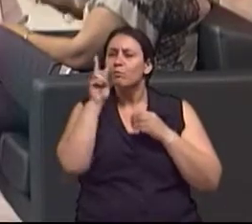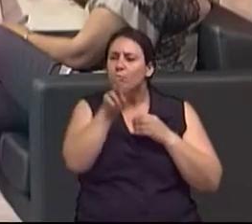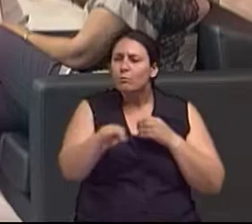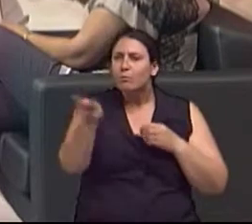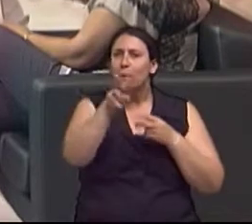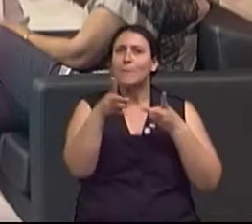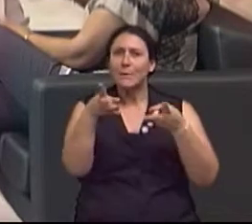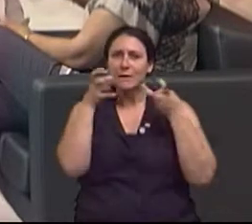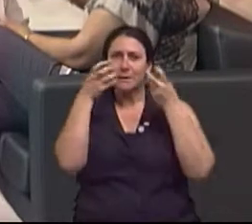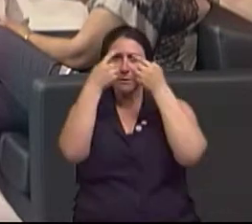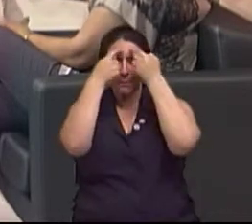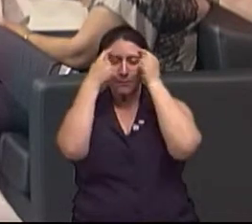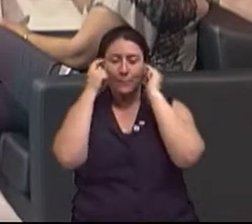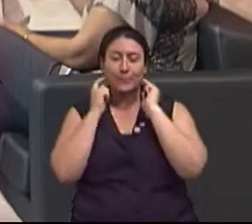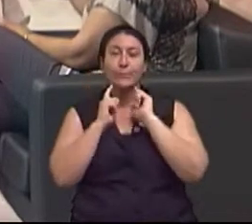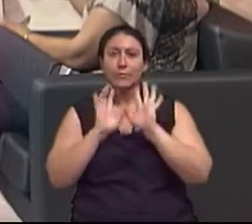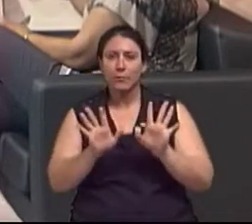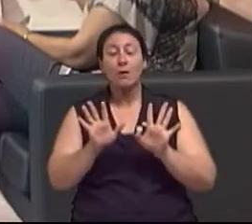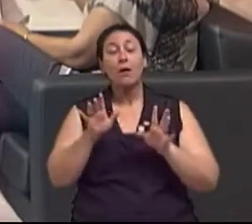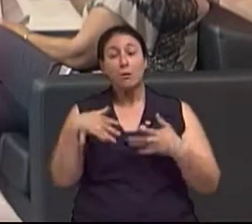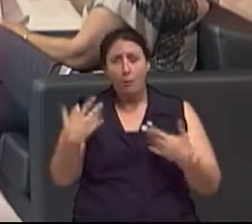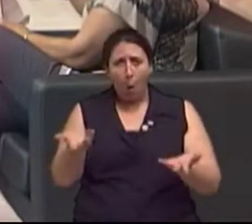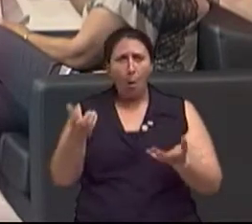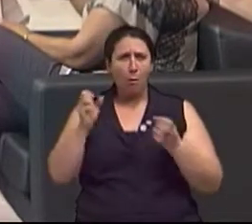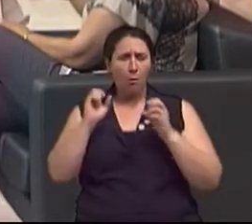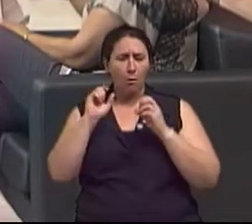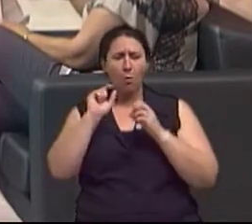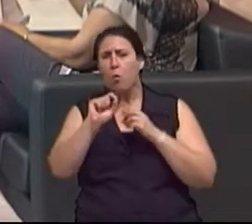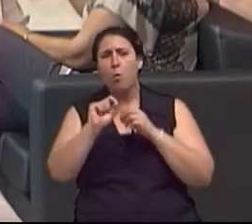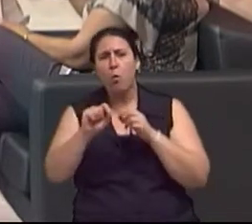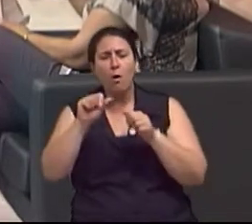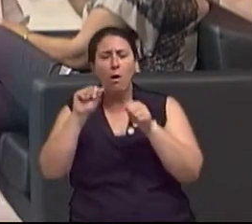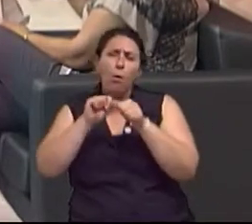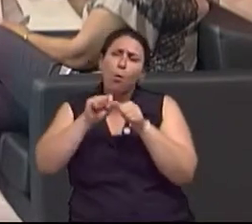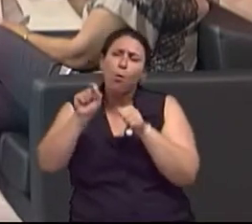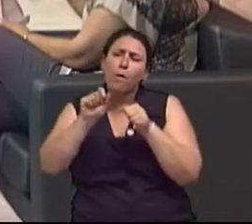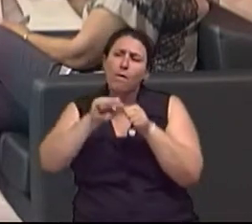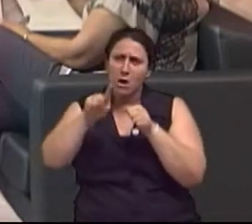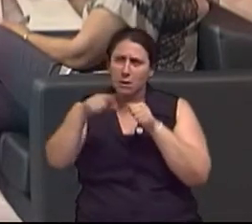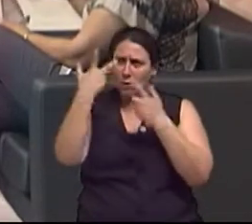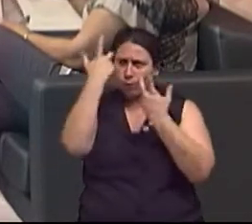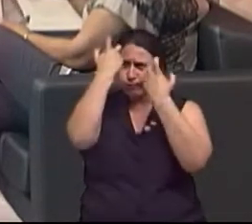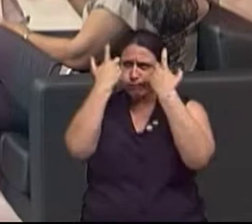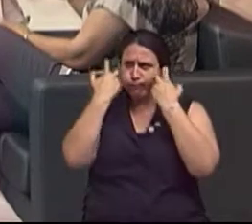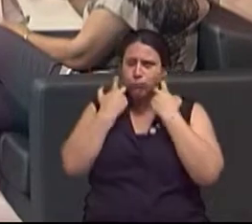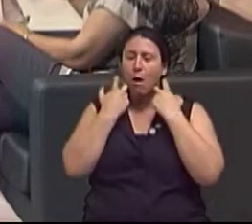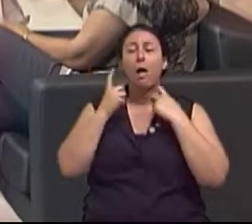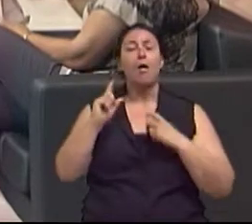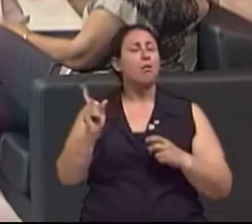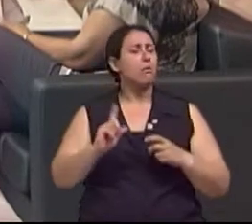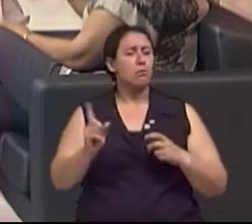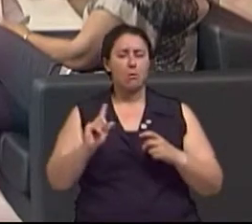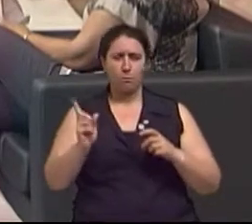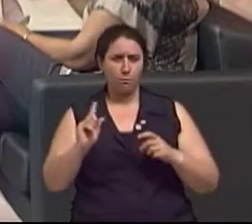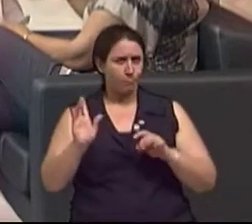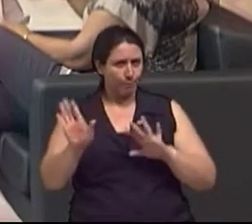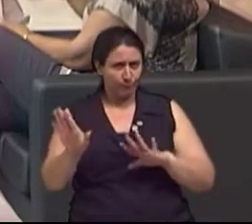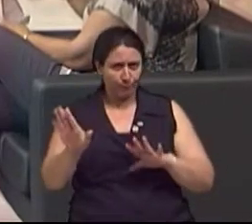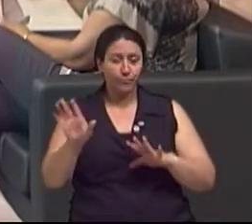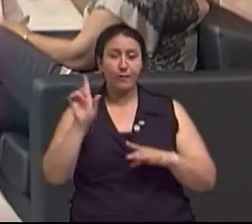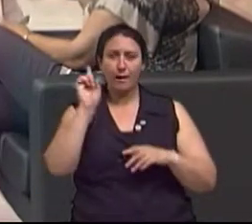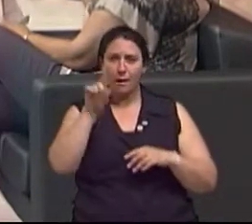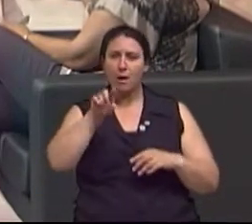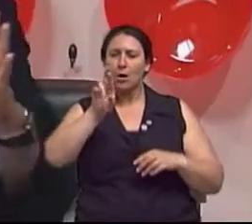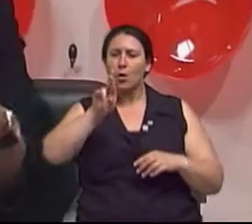Tá. E essas podem ser com preenchimento? Não, não. A finalidade é justamente atenuá-las. Certo. Essas, as rugas